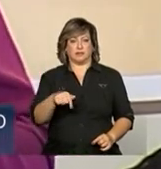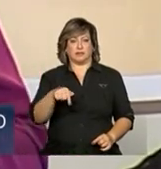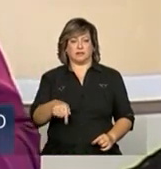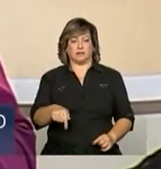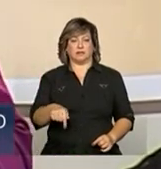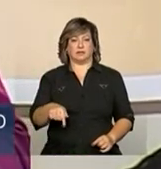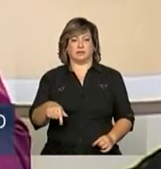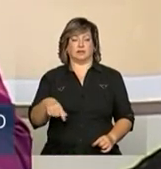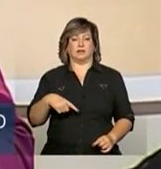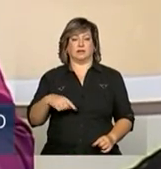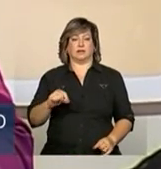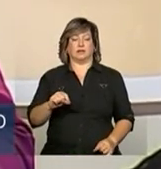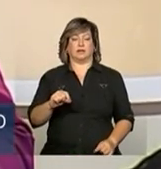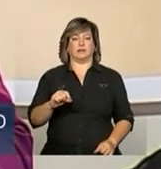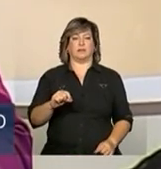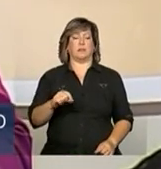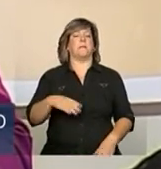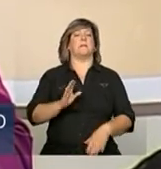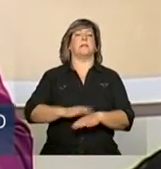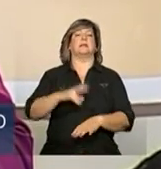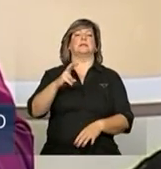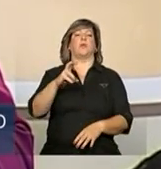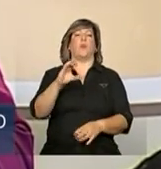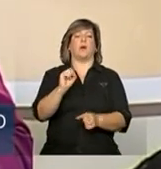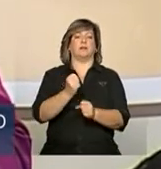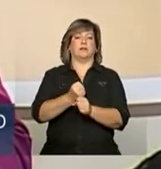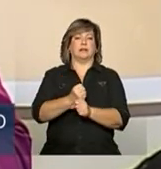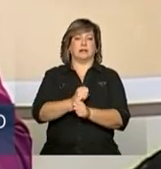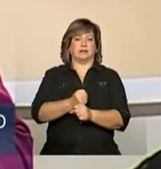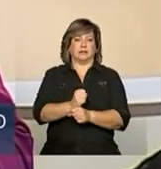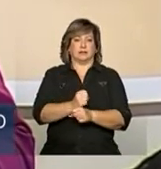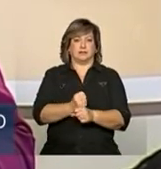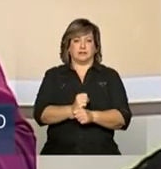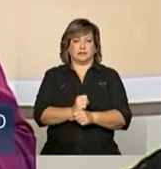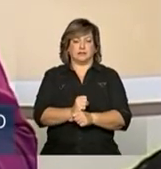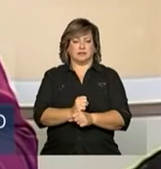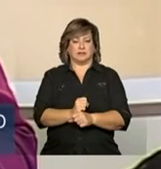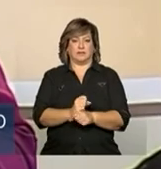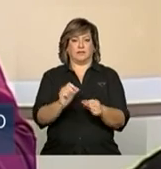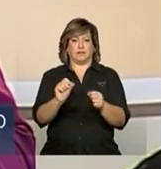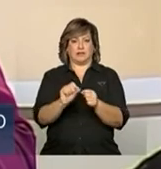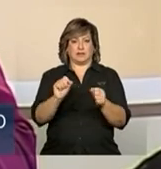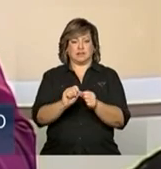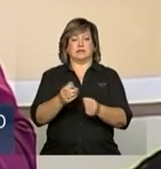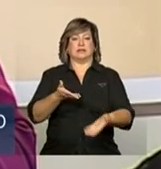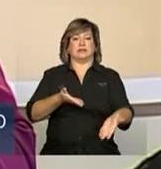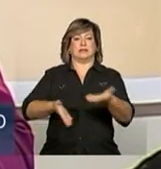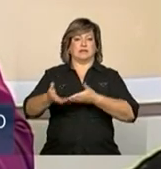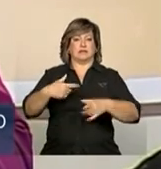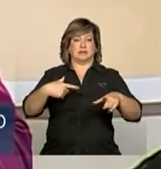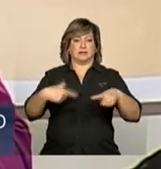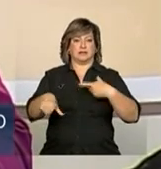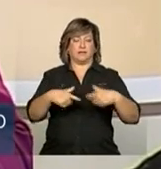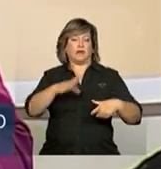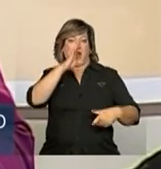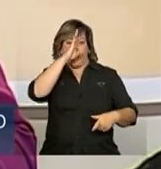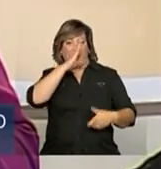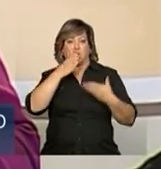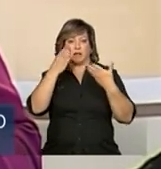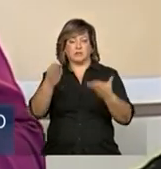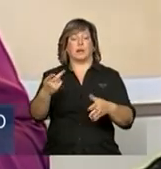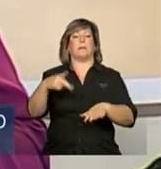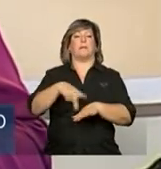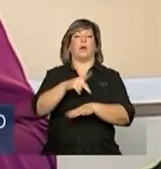como Haití,